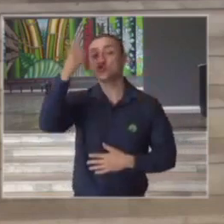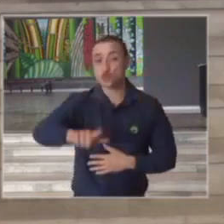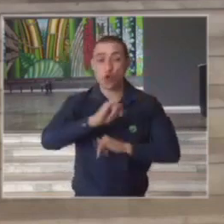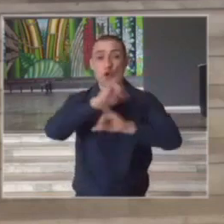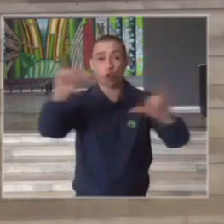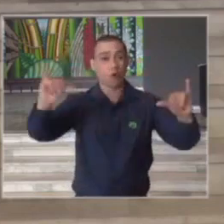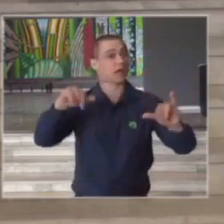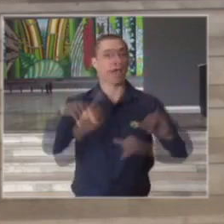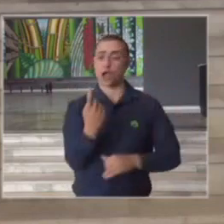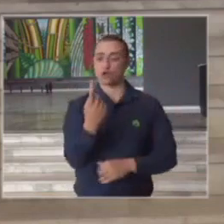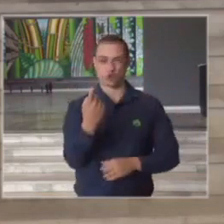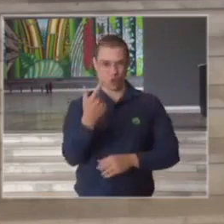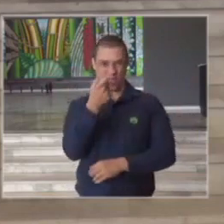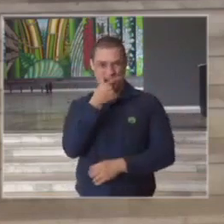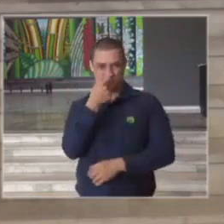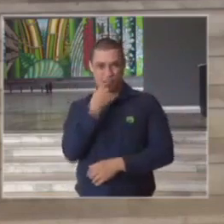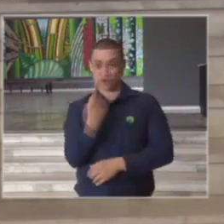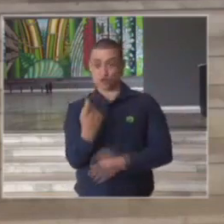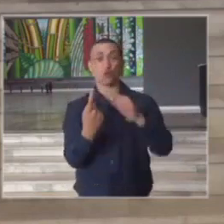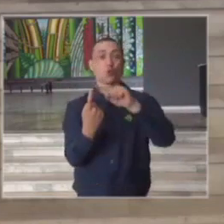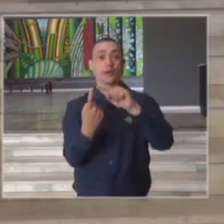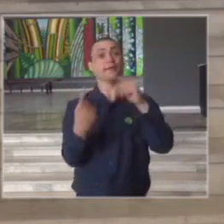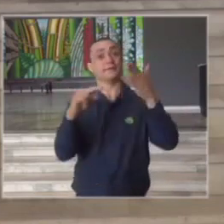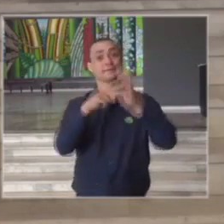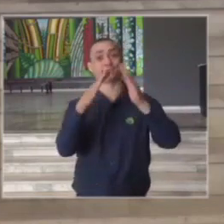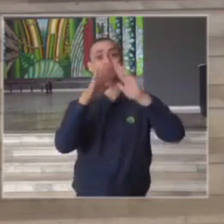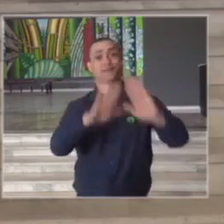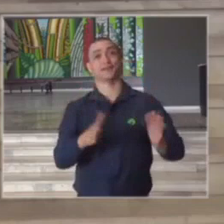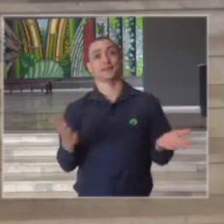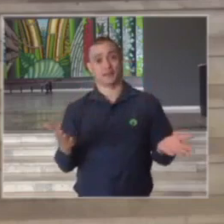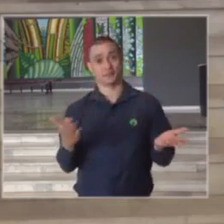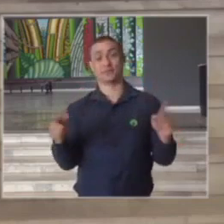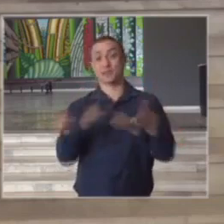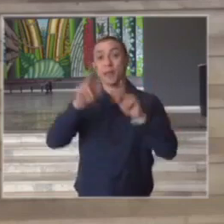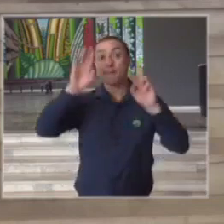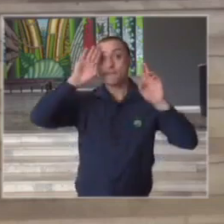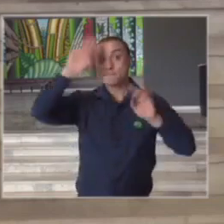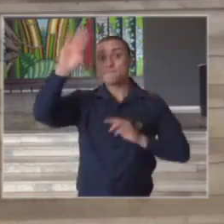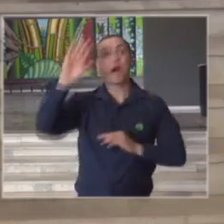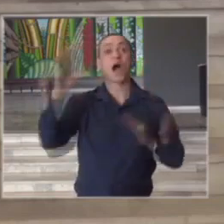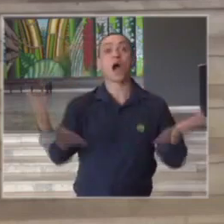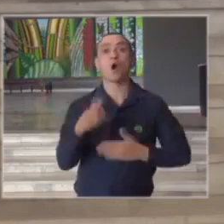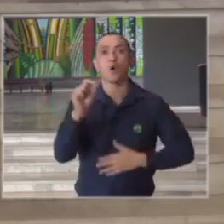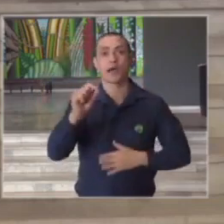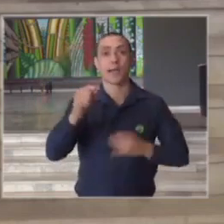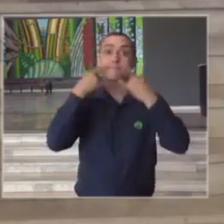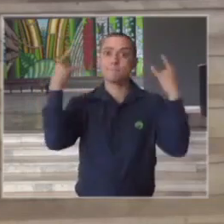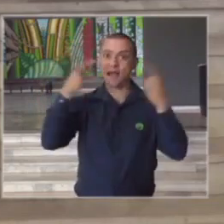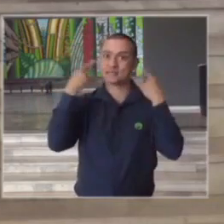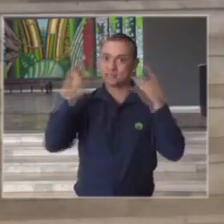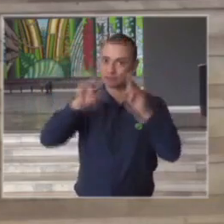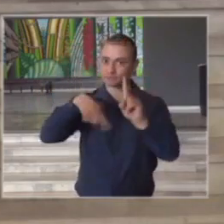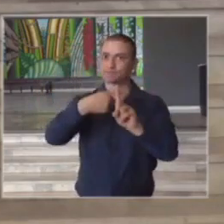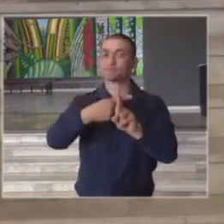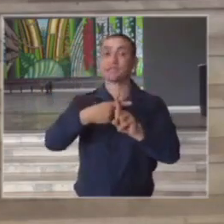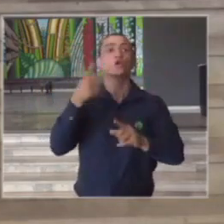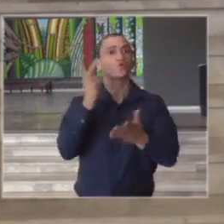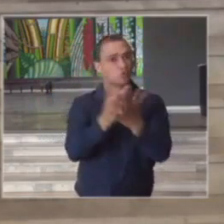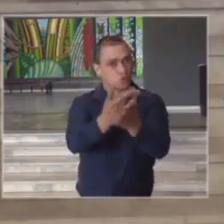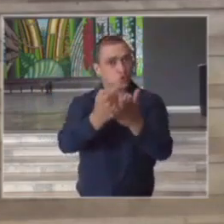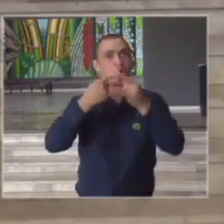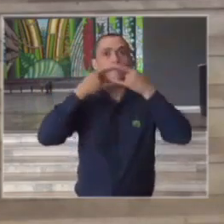isto é o único remédio que nós temos acrescido principalmente agora do uso de máscaras use